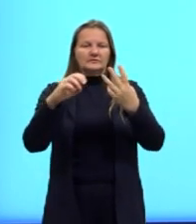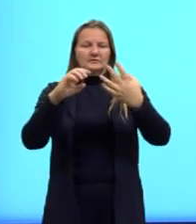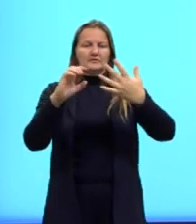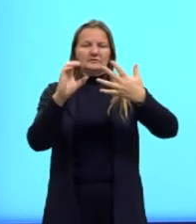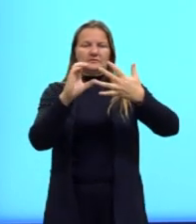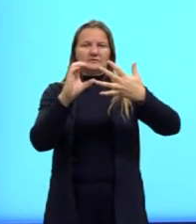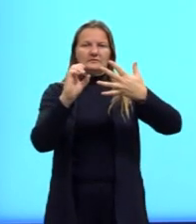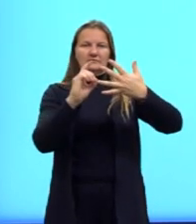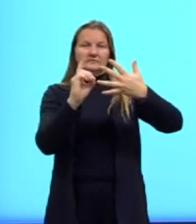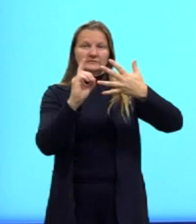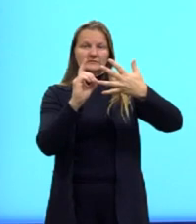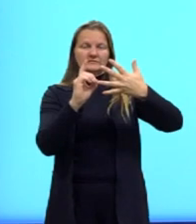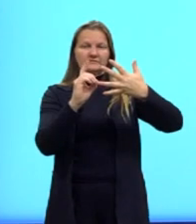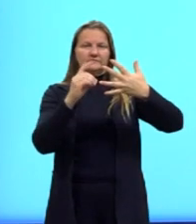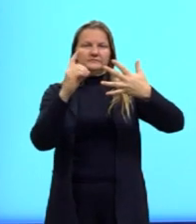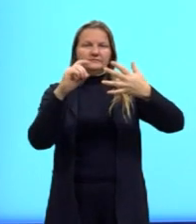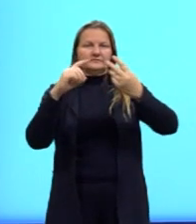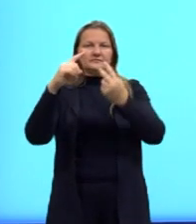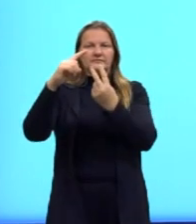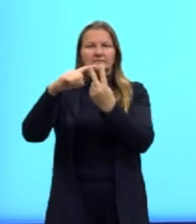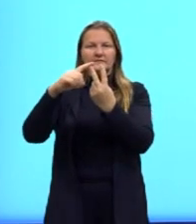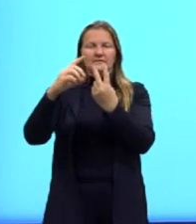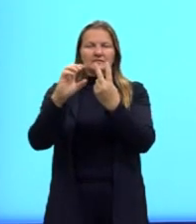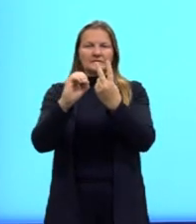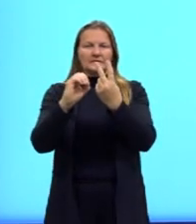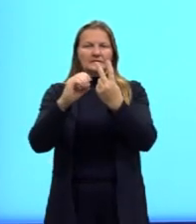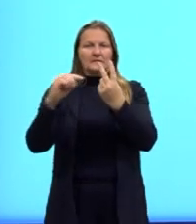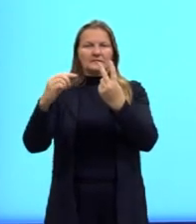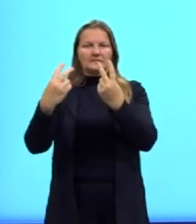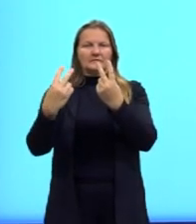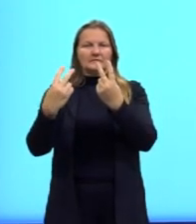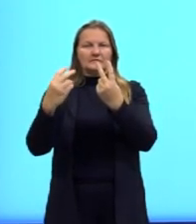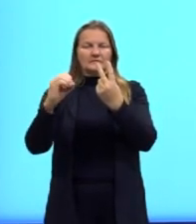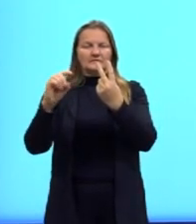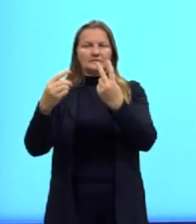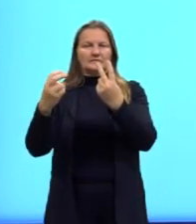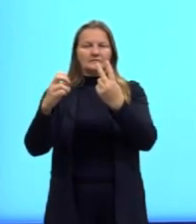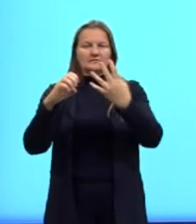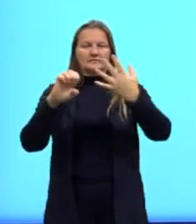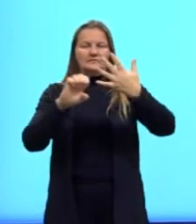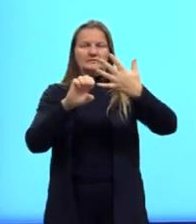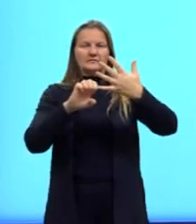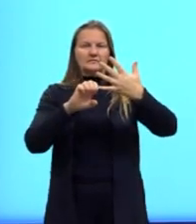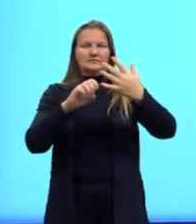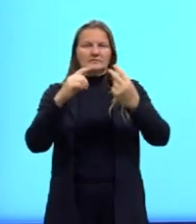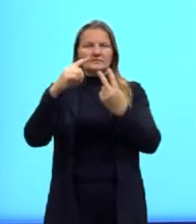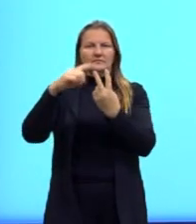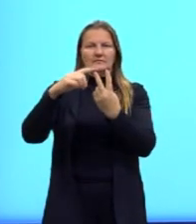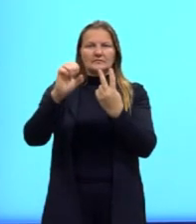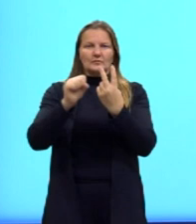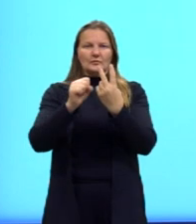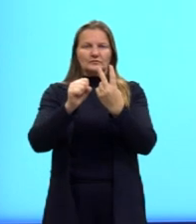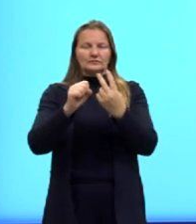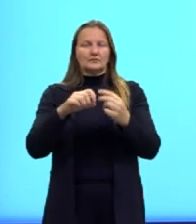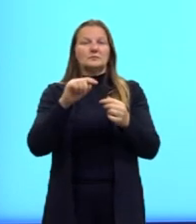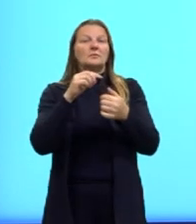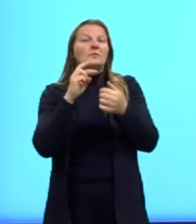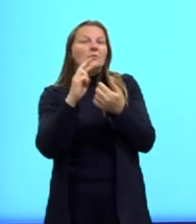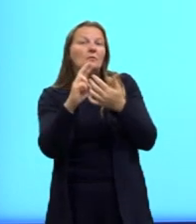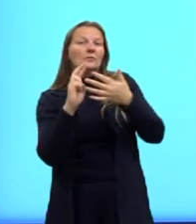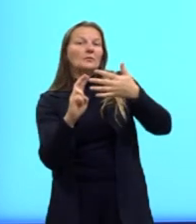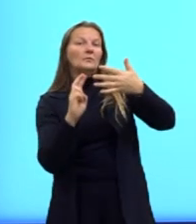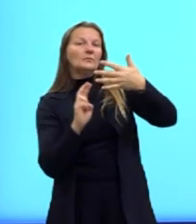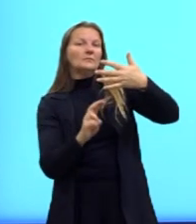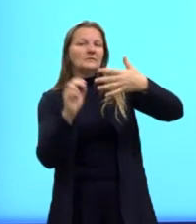Letra D, raiz de 10, menos 0,5. E letra E, raiz de 8, tá? Essas são as nossas